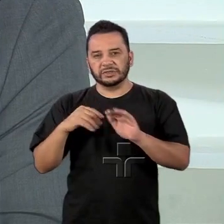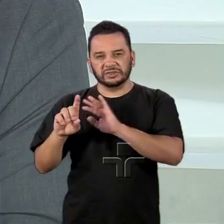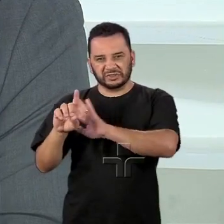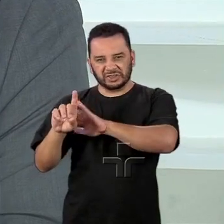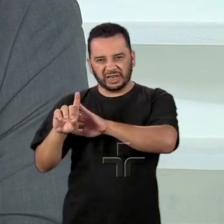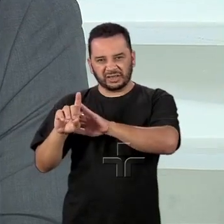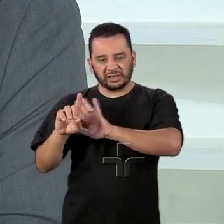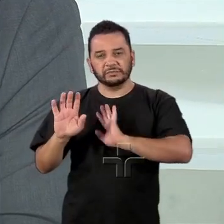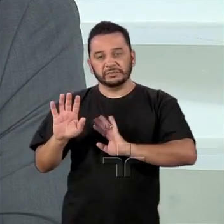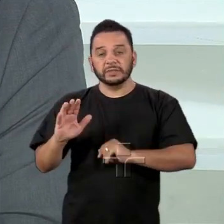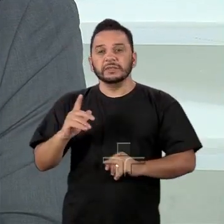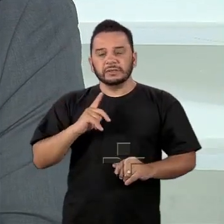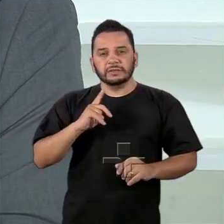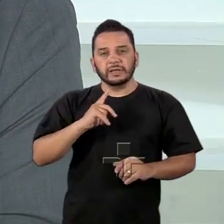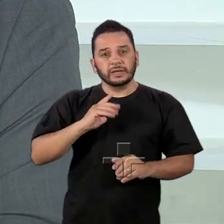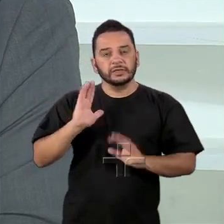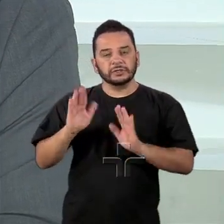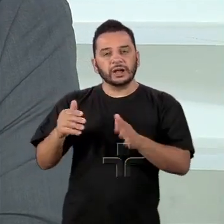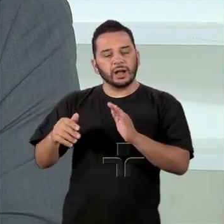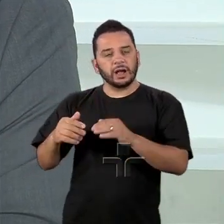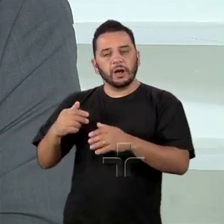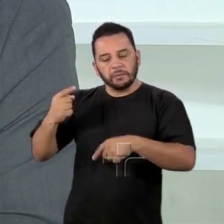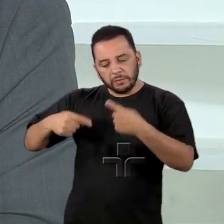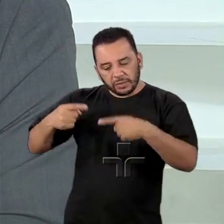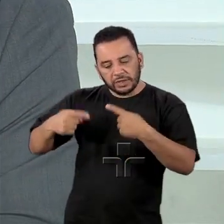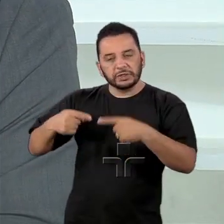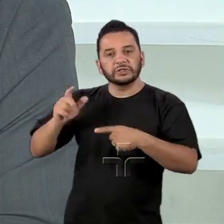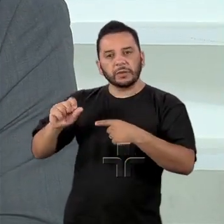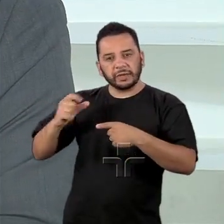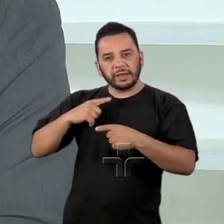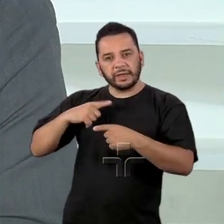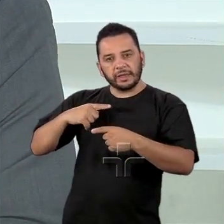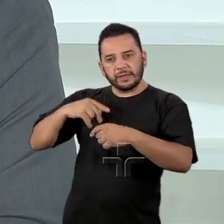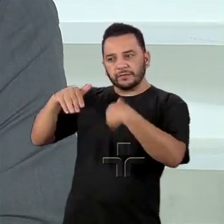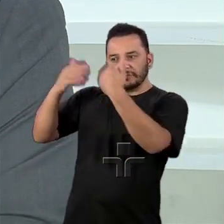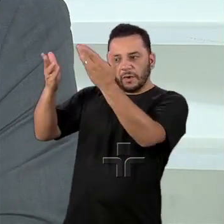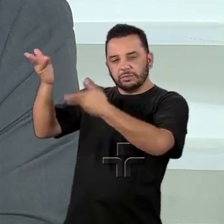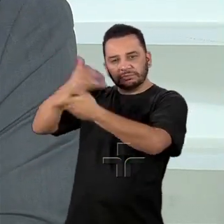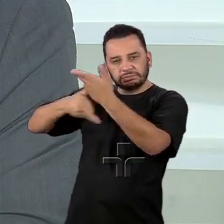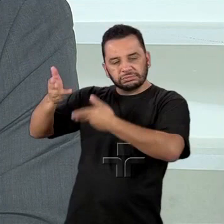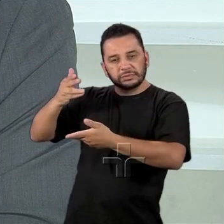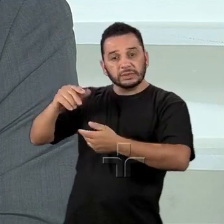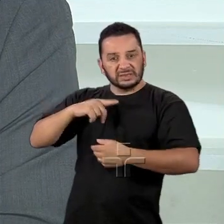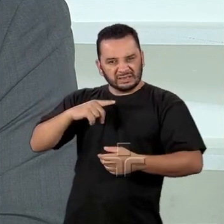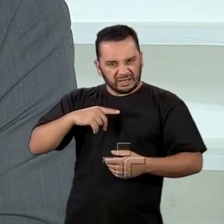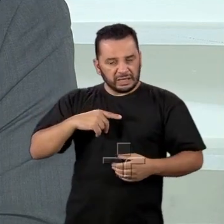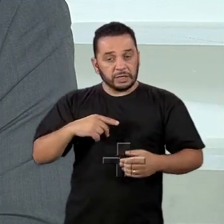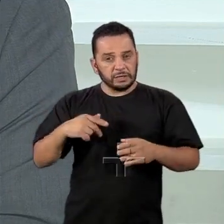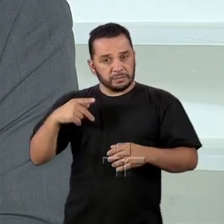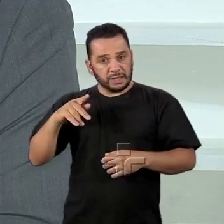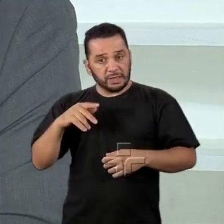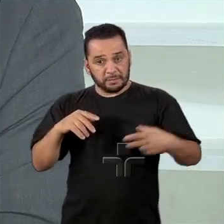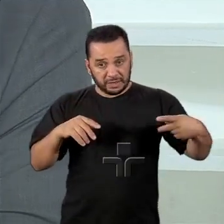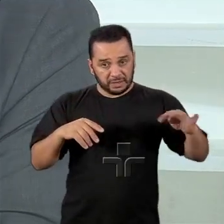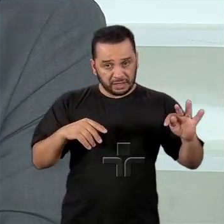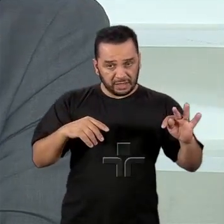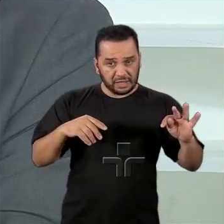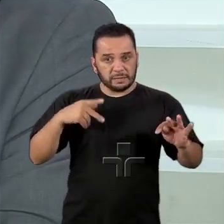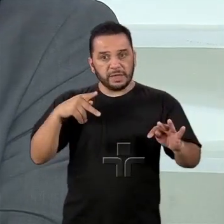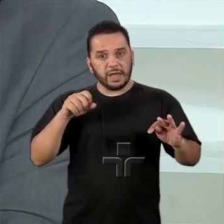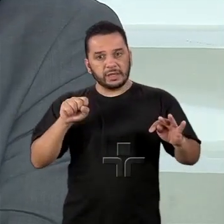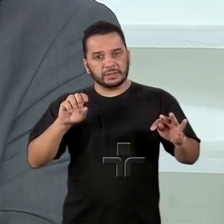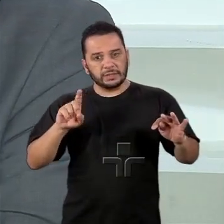décadas, a política externa vem sendo a rivalidade entre o PT e o PSTB, como o embaixador Rubens disse.